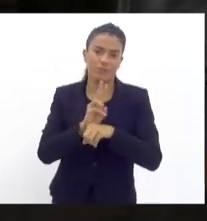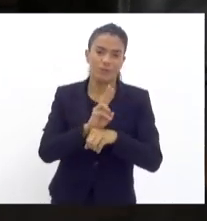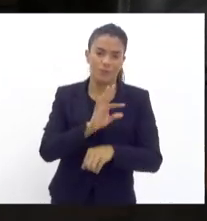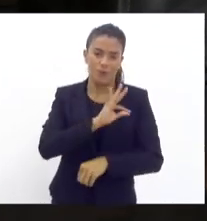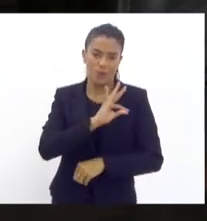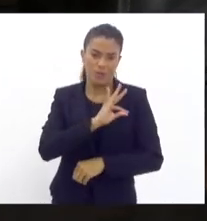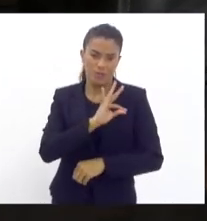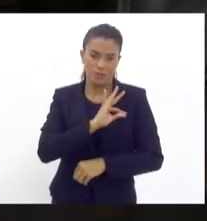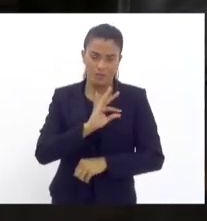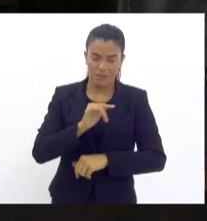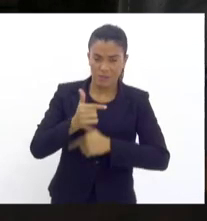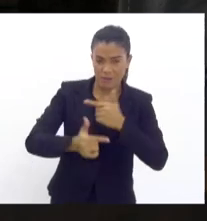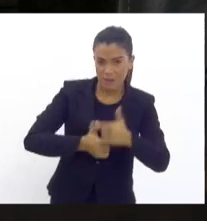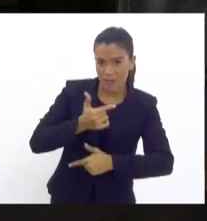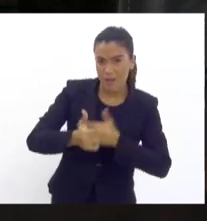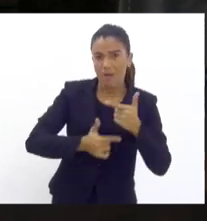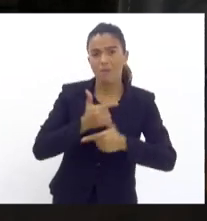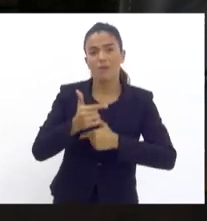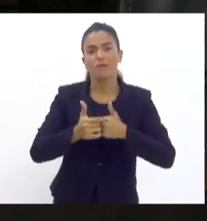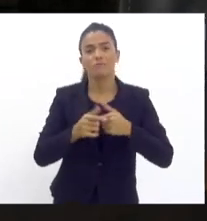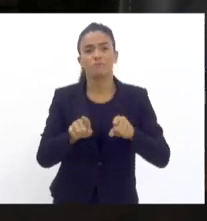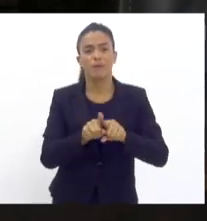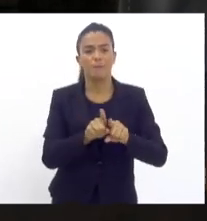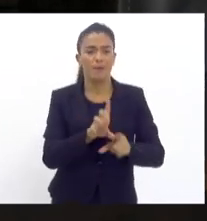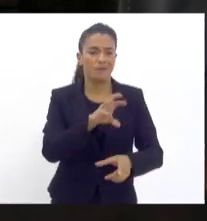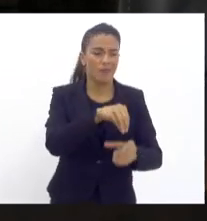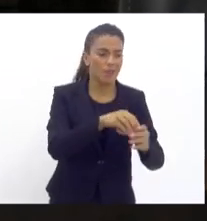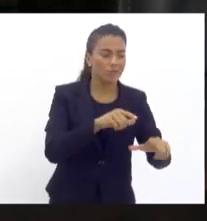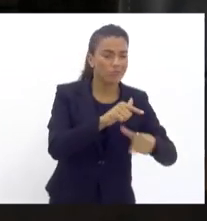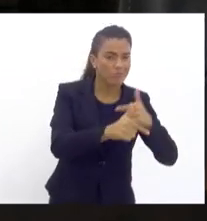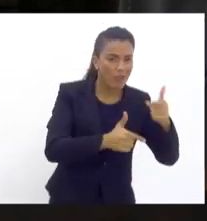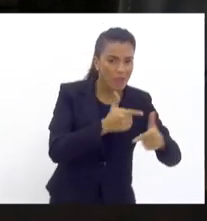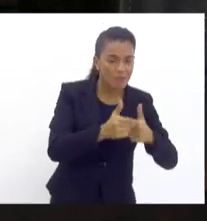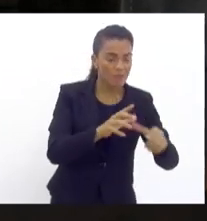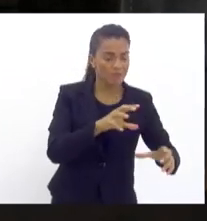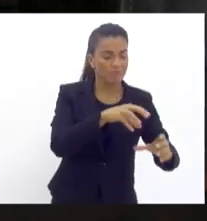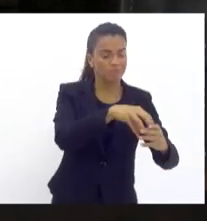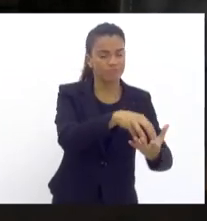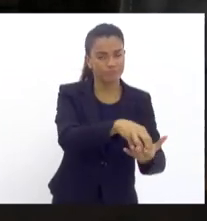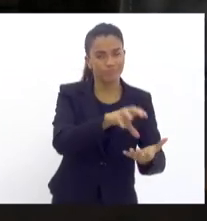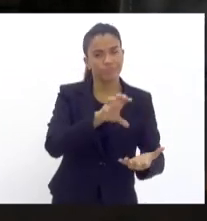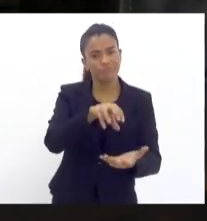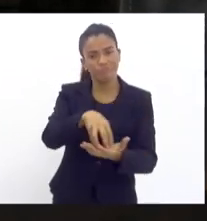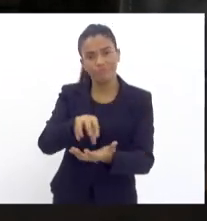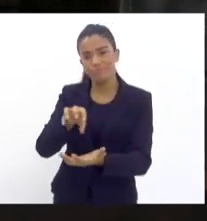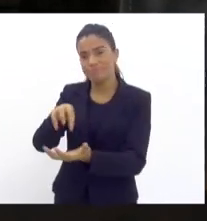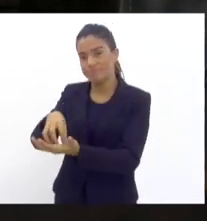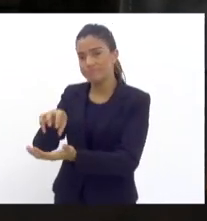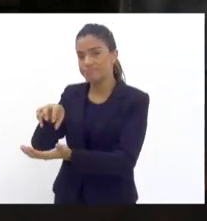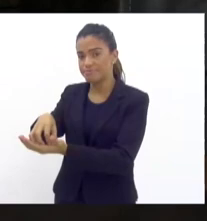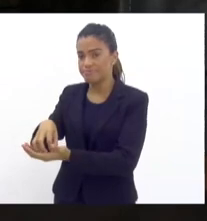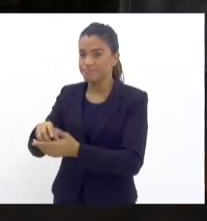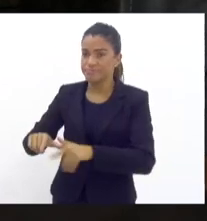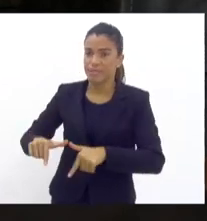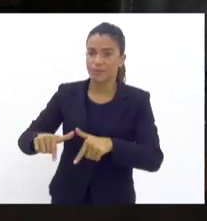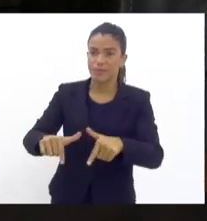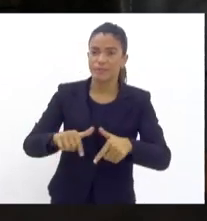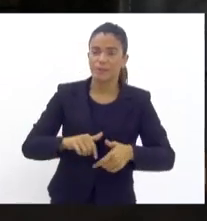funções, em suas repartições, em suas áreas de atuação.